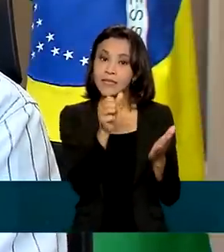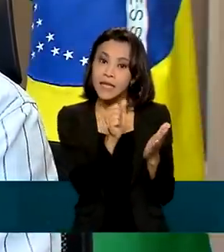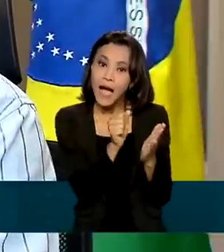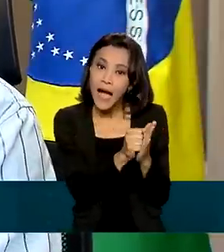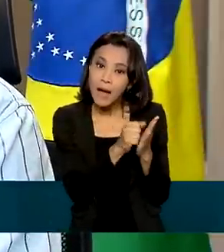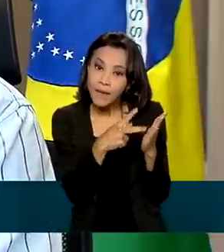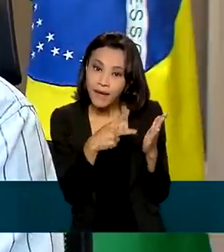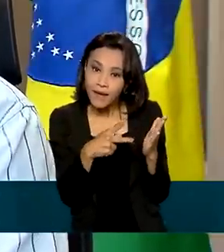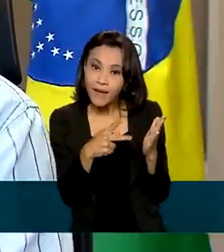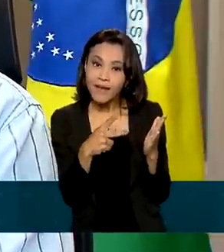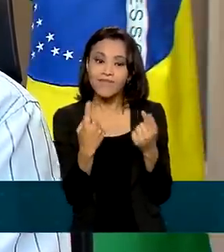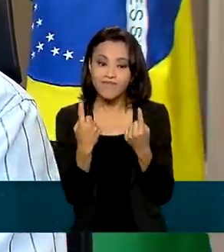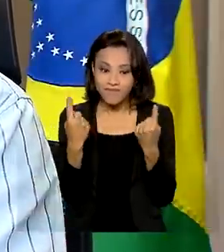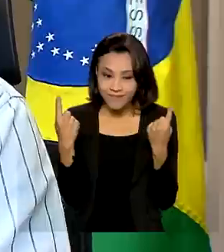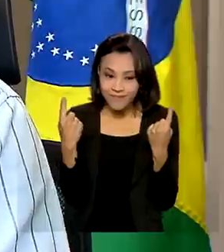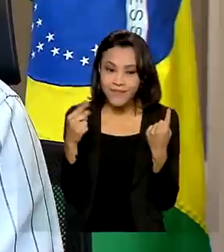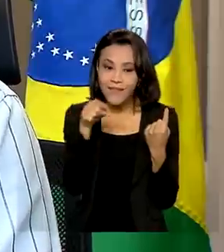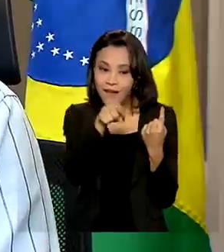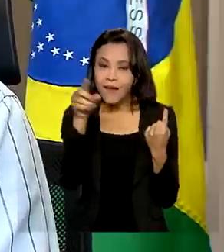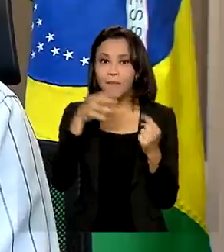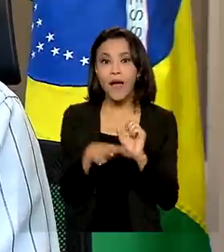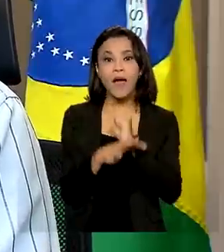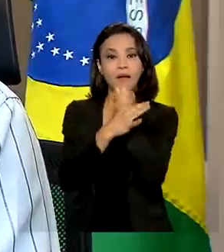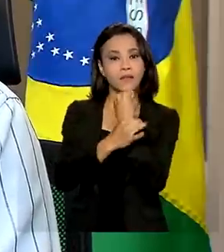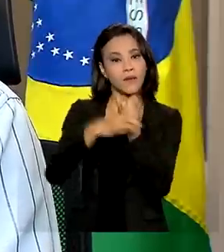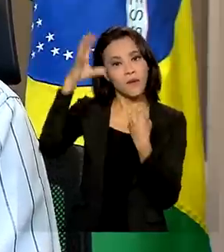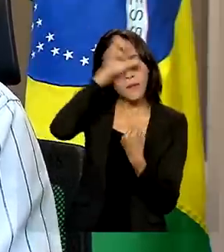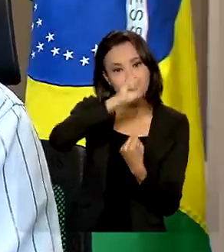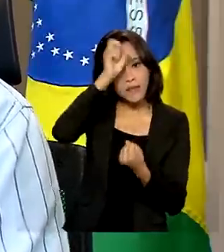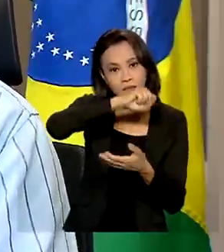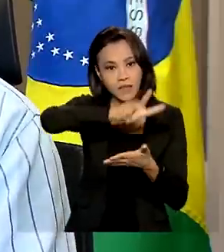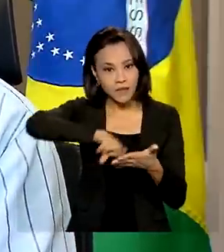garantirmos a aprendizagem da leitura.